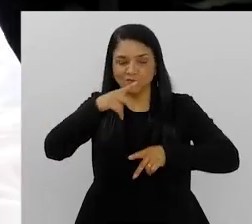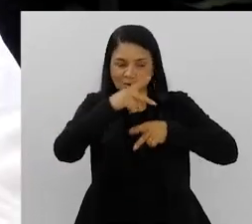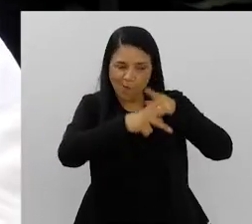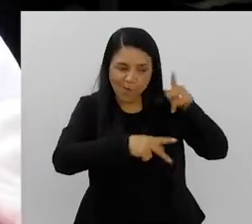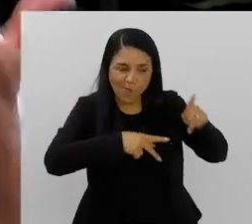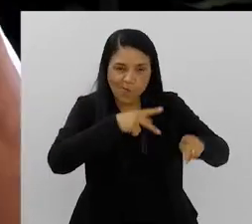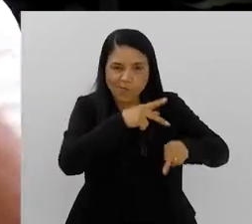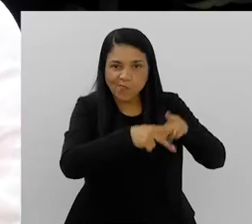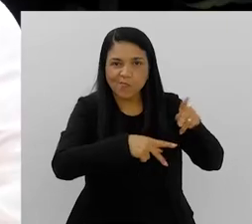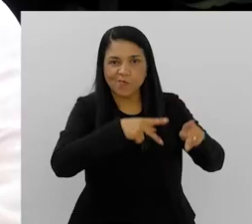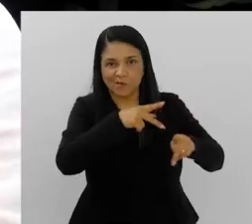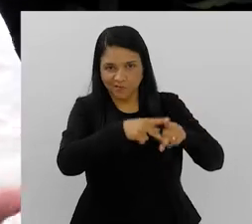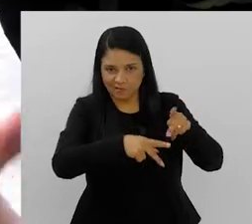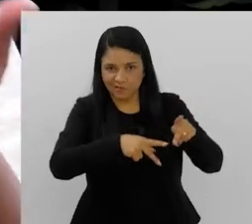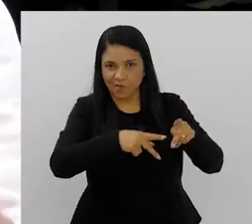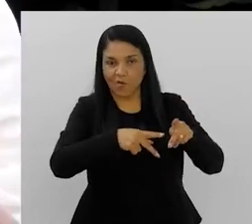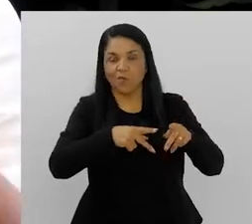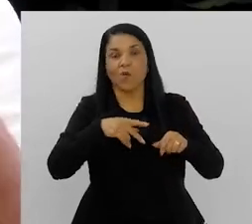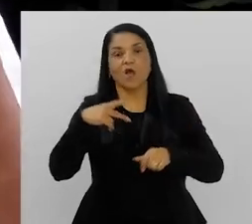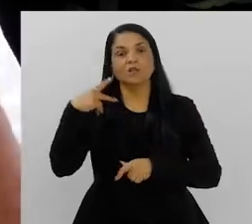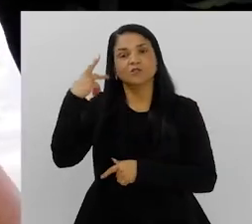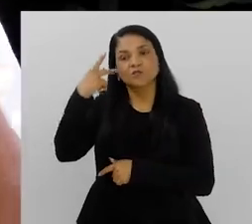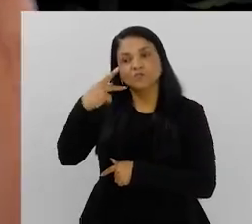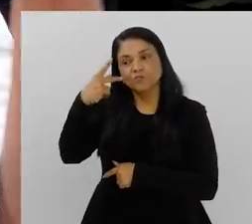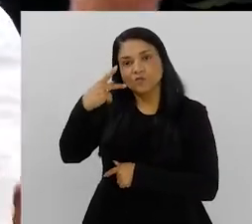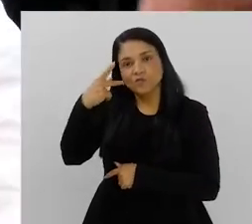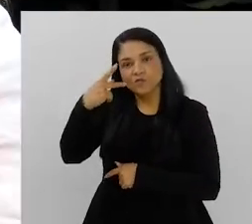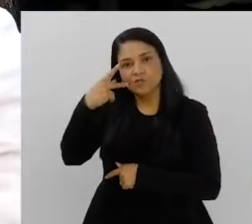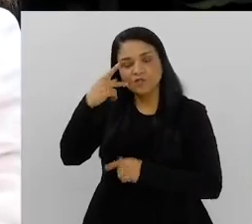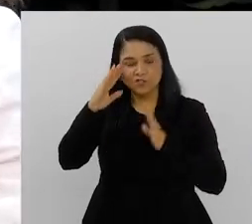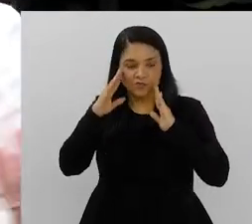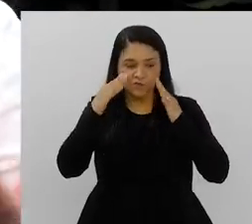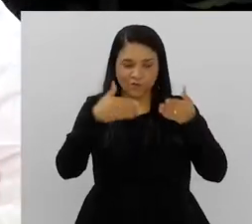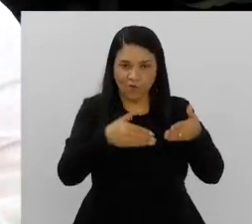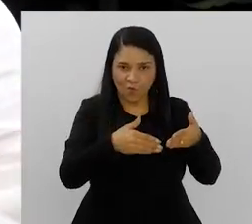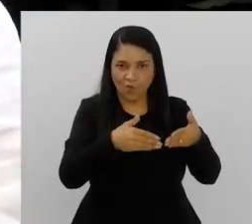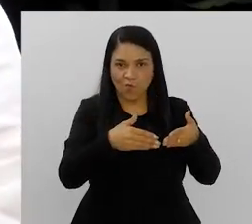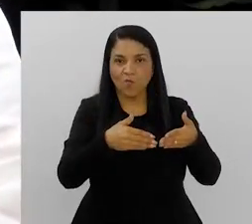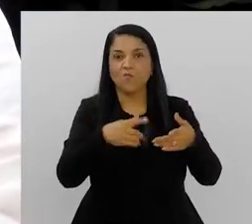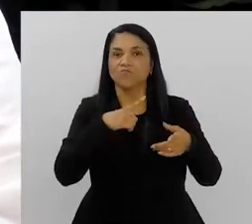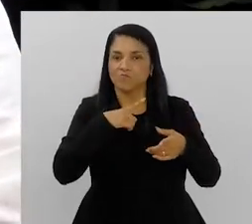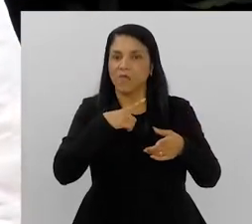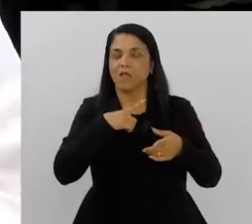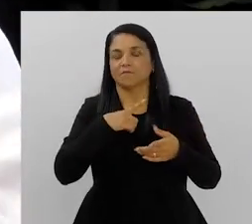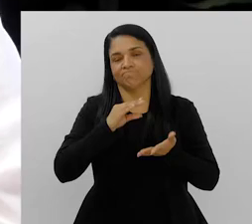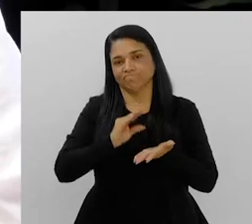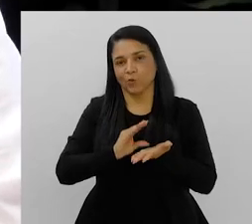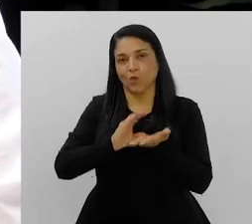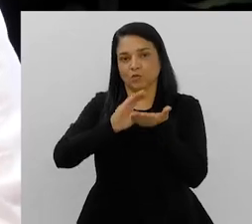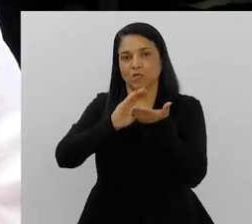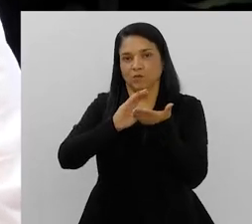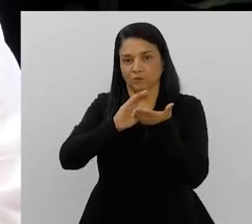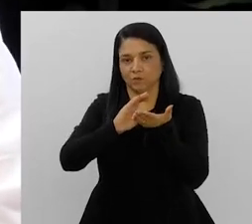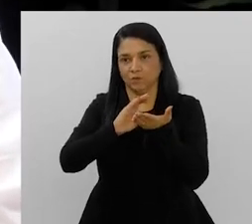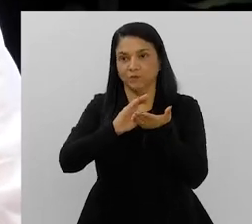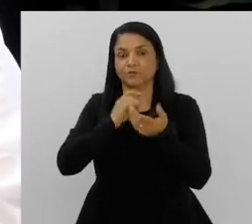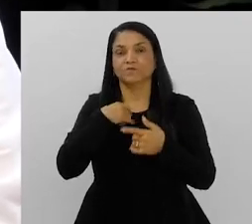espaços onde aqueles públicos, né? O público a qual as políticas públicas são destinadas, eles devem estar lá falando.